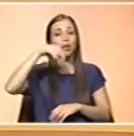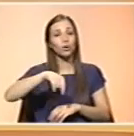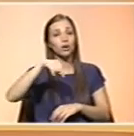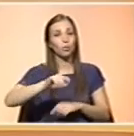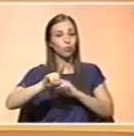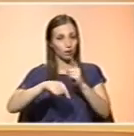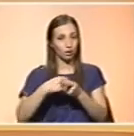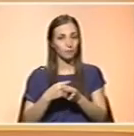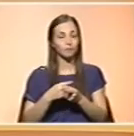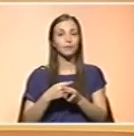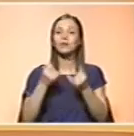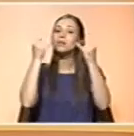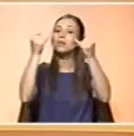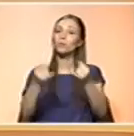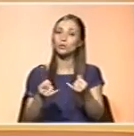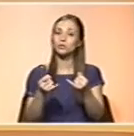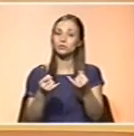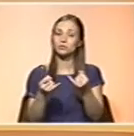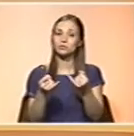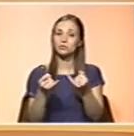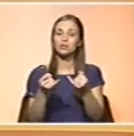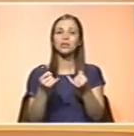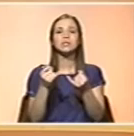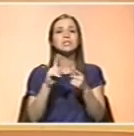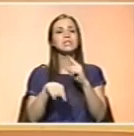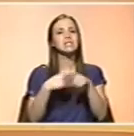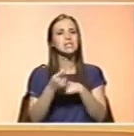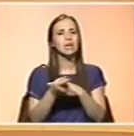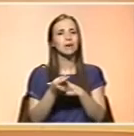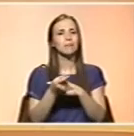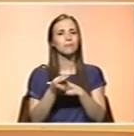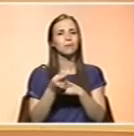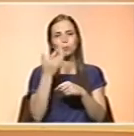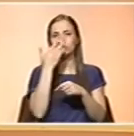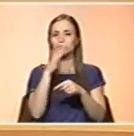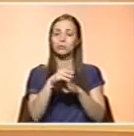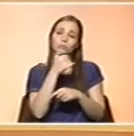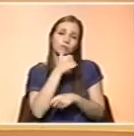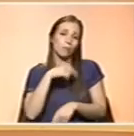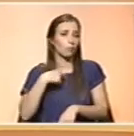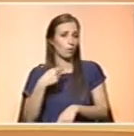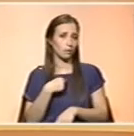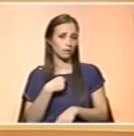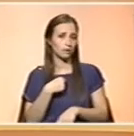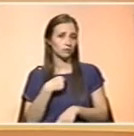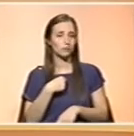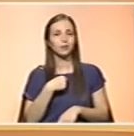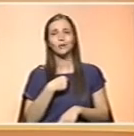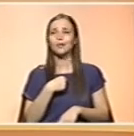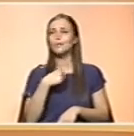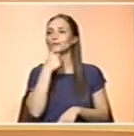é que isso consiste e depois resistirem sempre à tentação de, sobretudo, por decisão própria, de fazerem suplementação